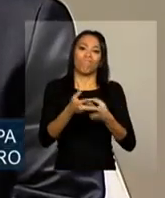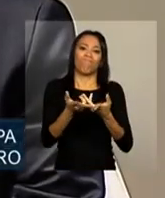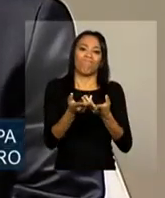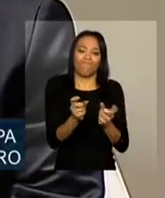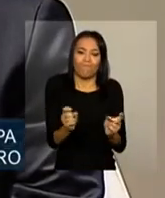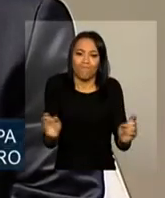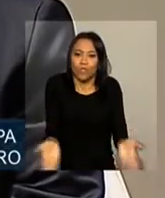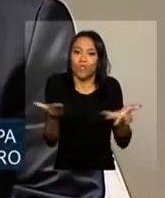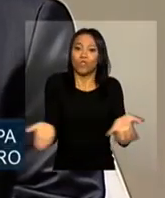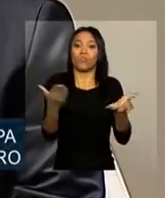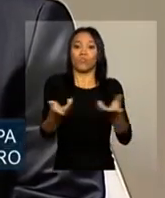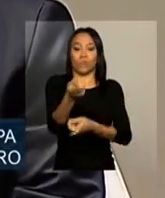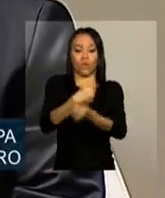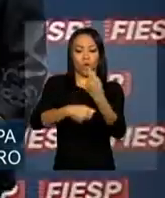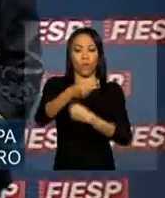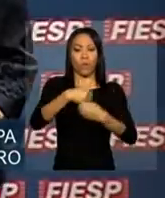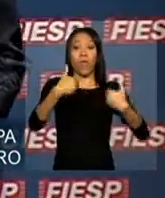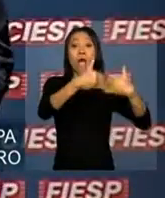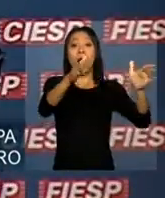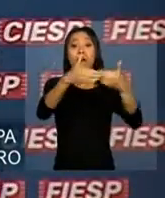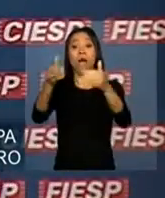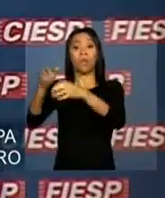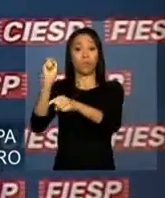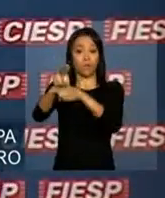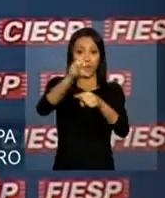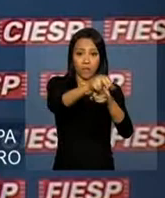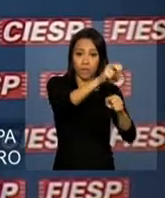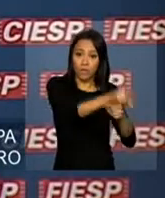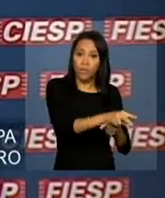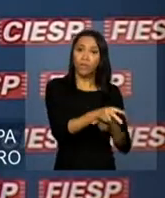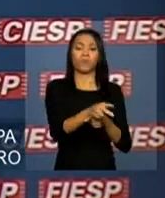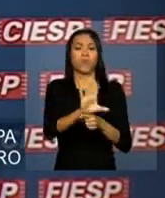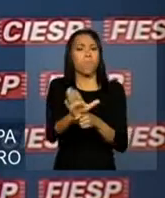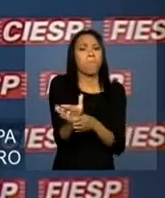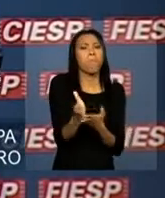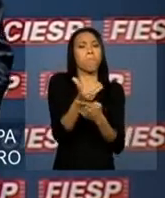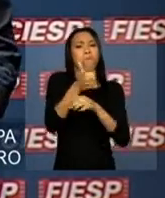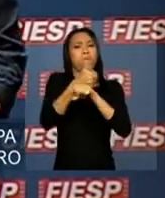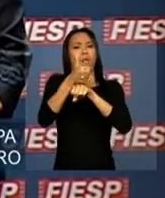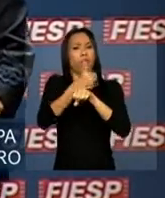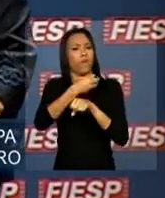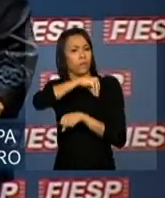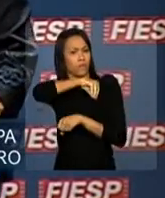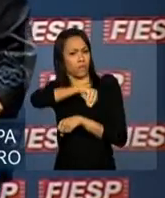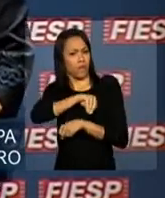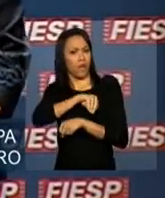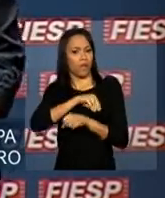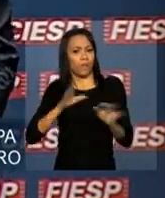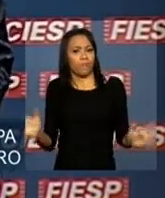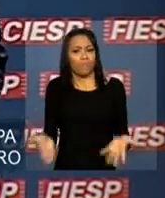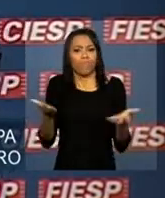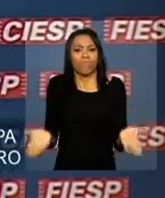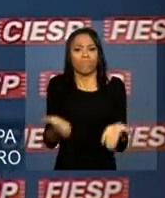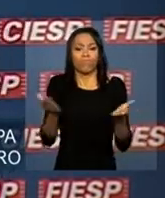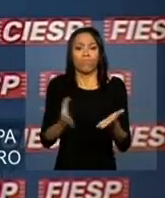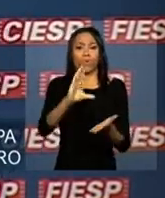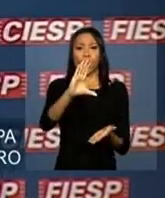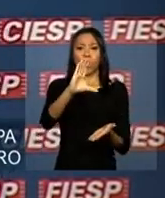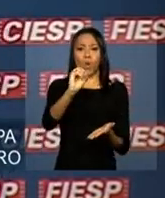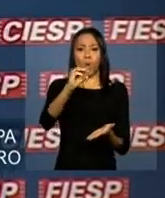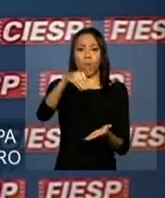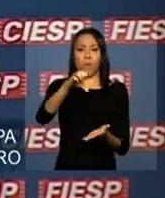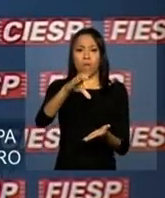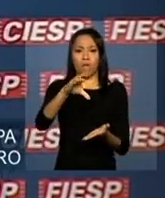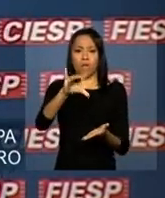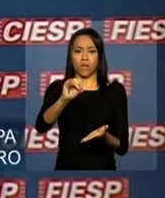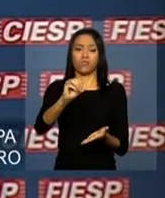geração de empregos, incrementem os salários e fomentem o comércio internacional em bases